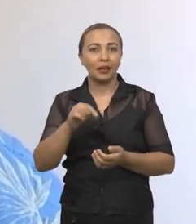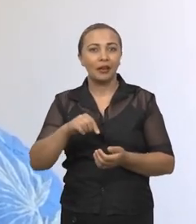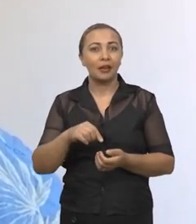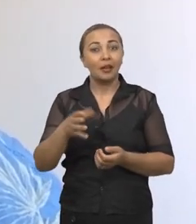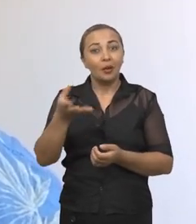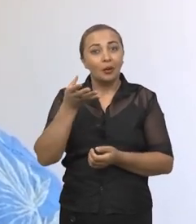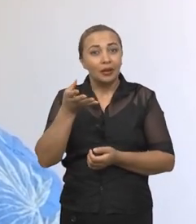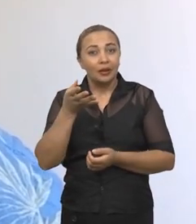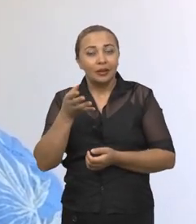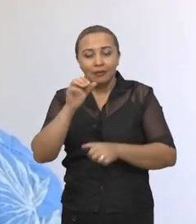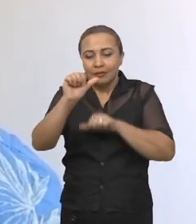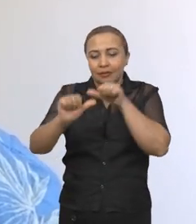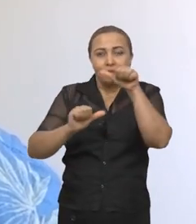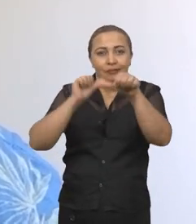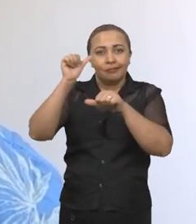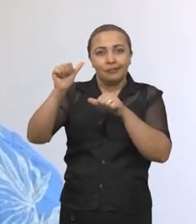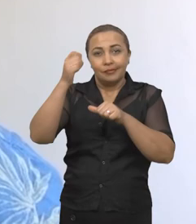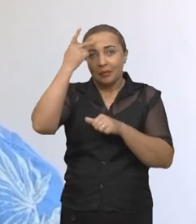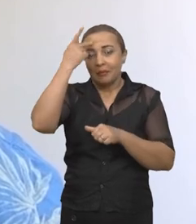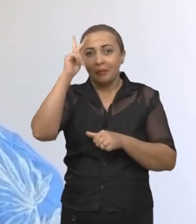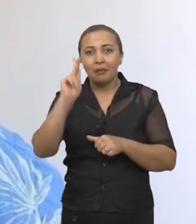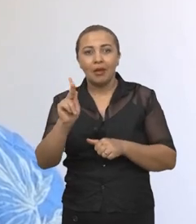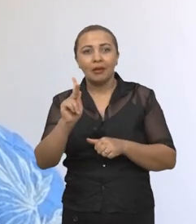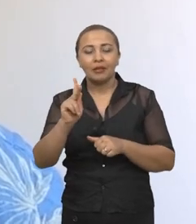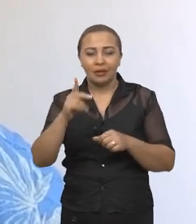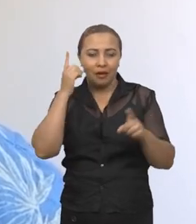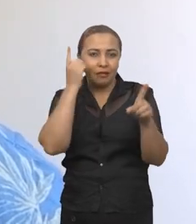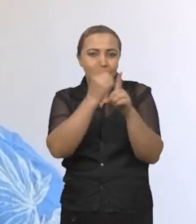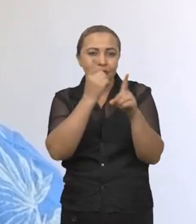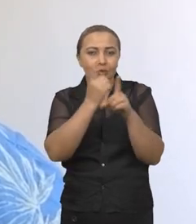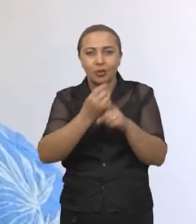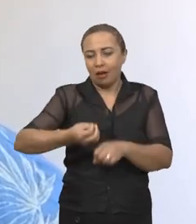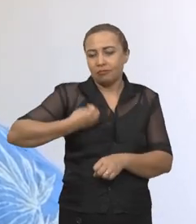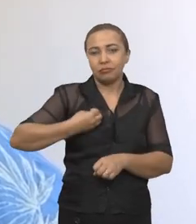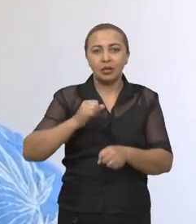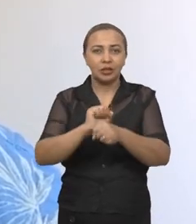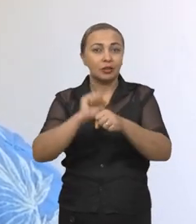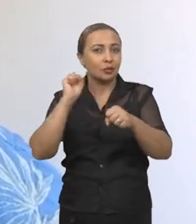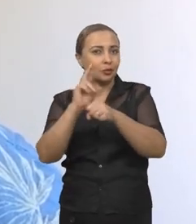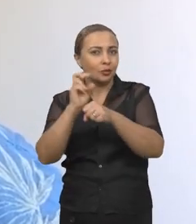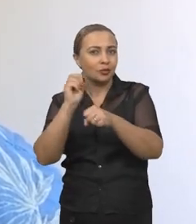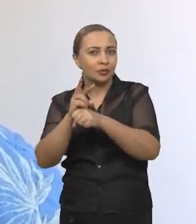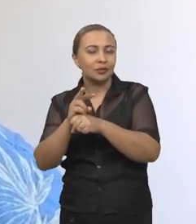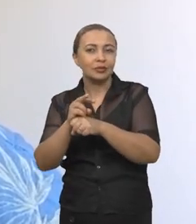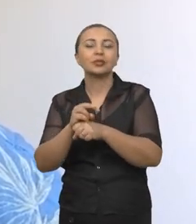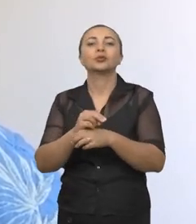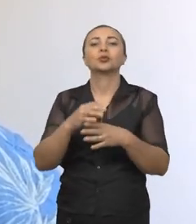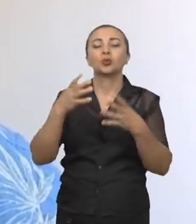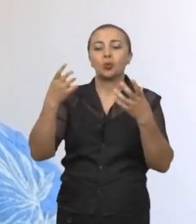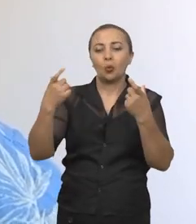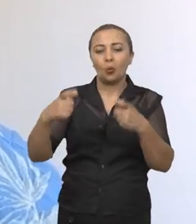a intenção de desenvolver esse outro teste é detectar a presença do vírus em amostras